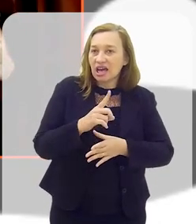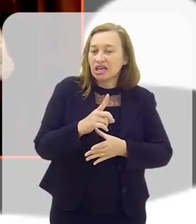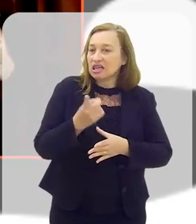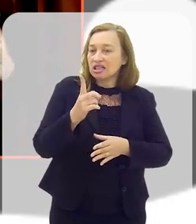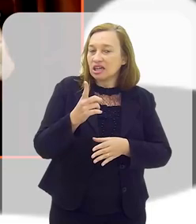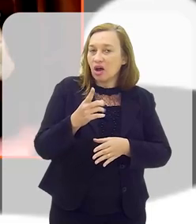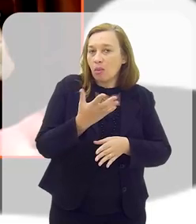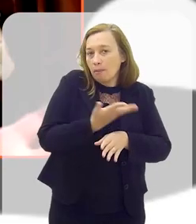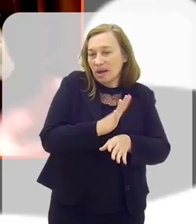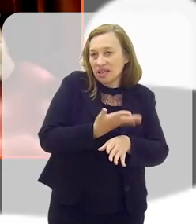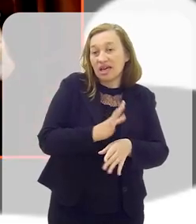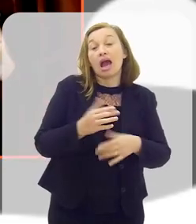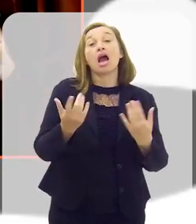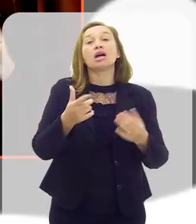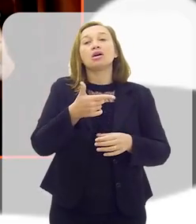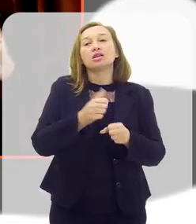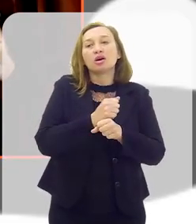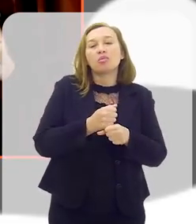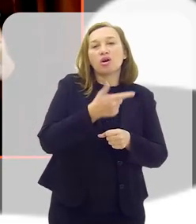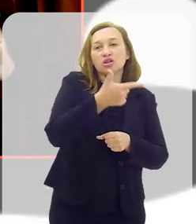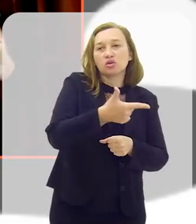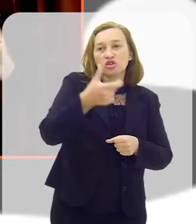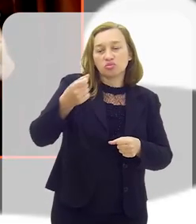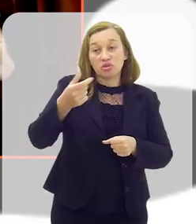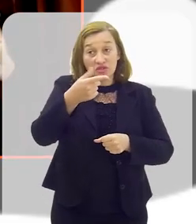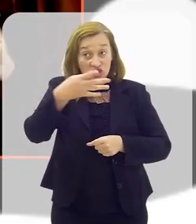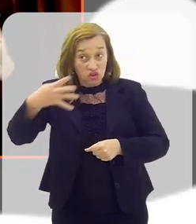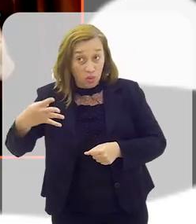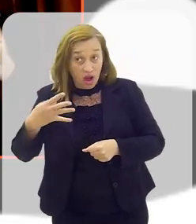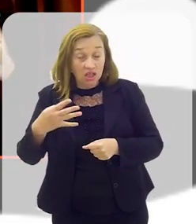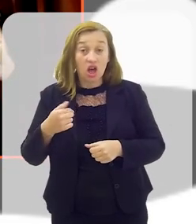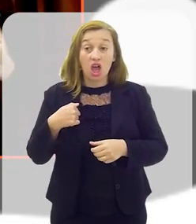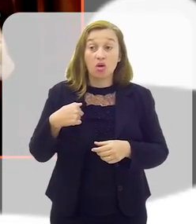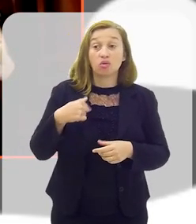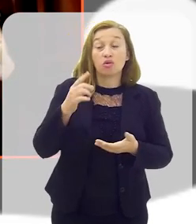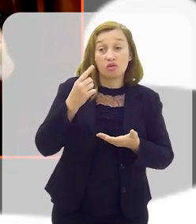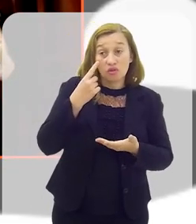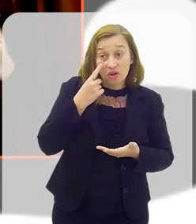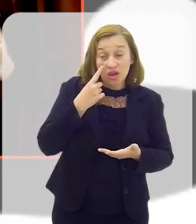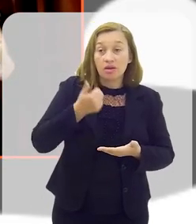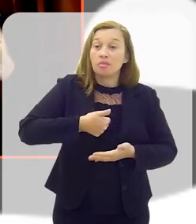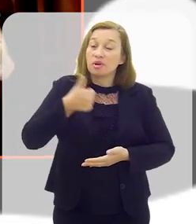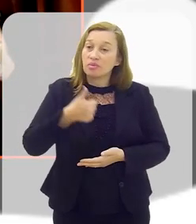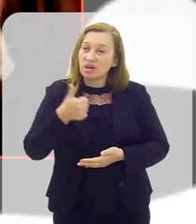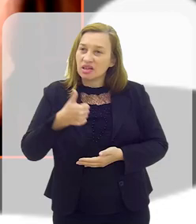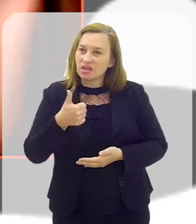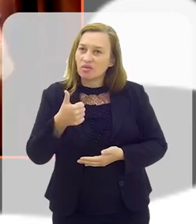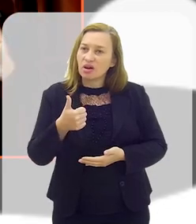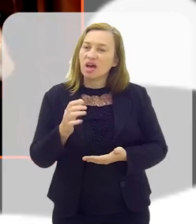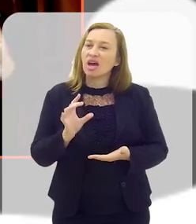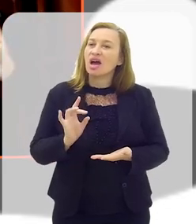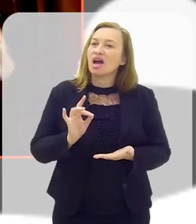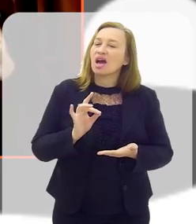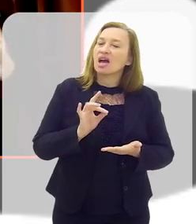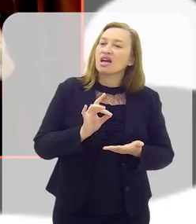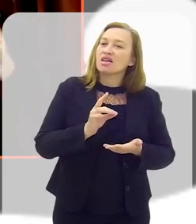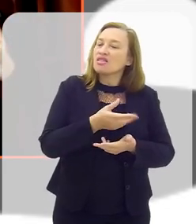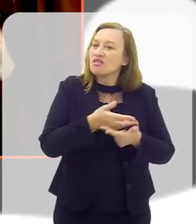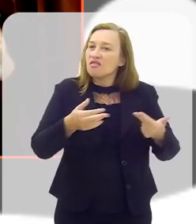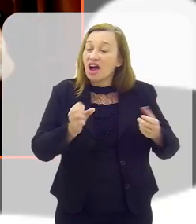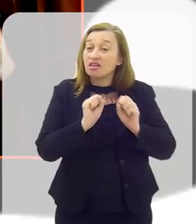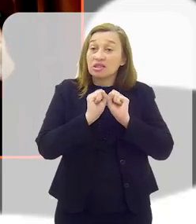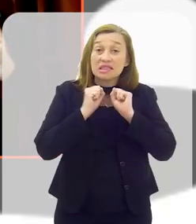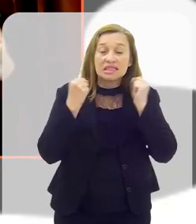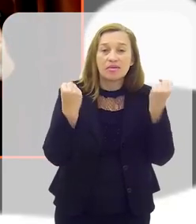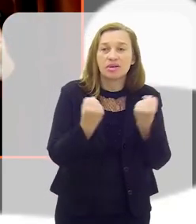prática. Então, para 2024, eu estou, na realidade, buscando, pela primeira vez, a realização de uma série